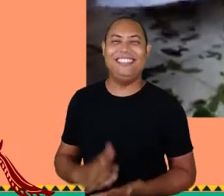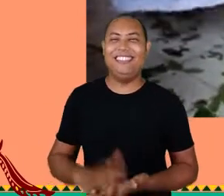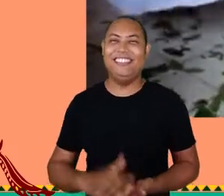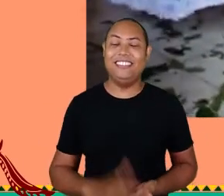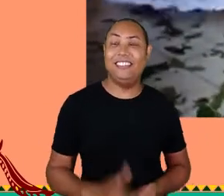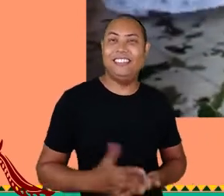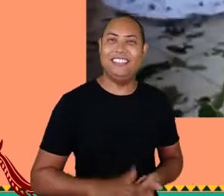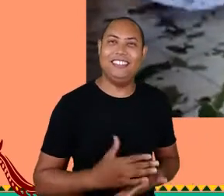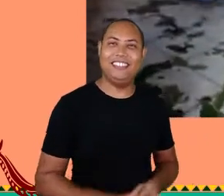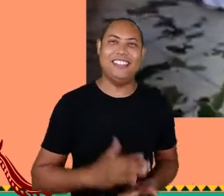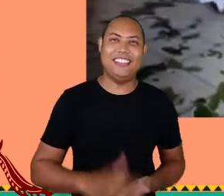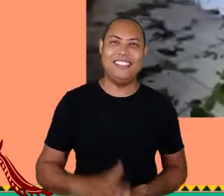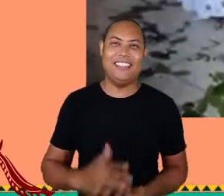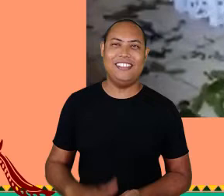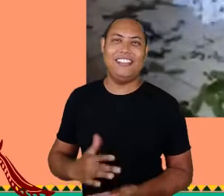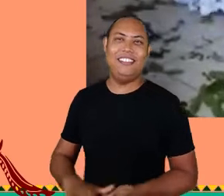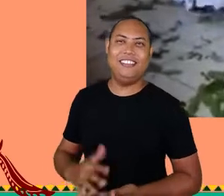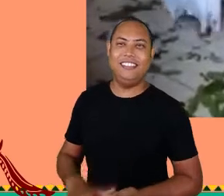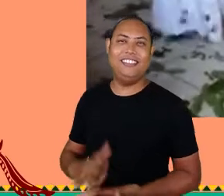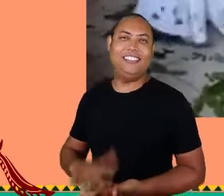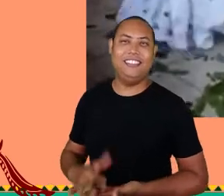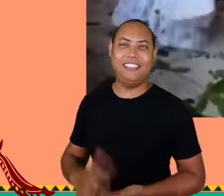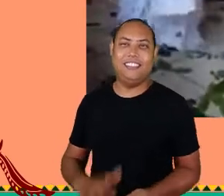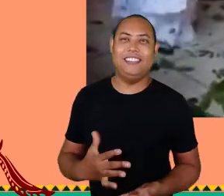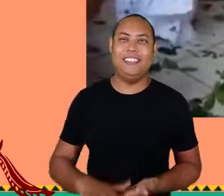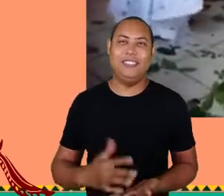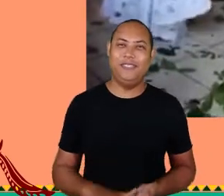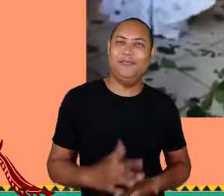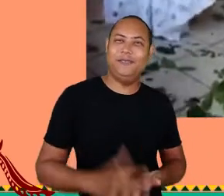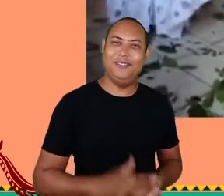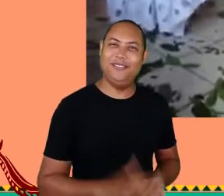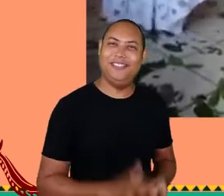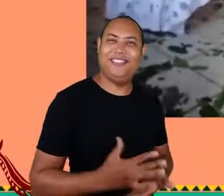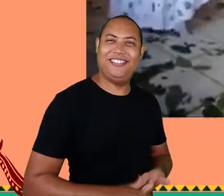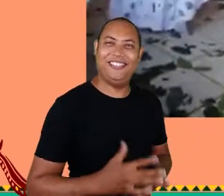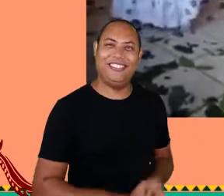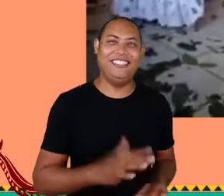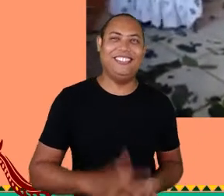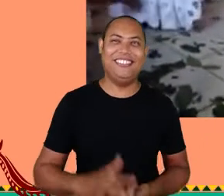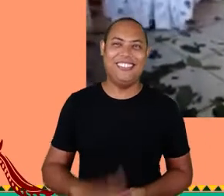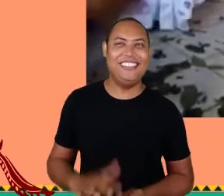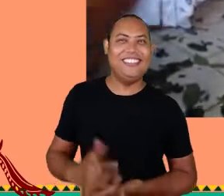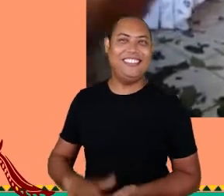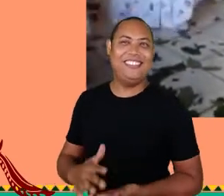de caboclo.